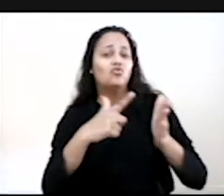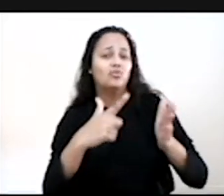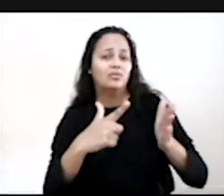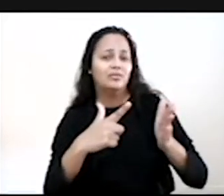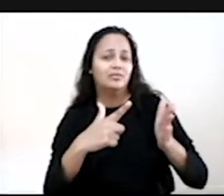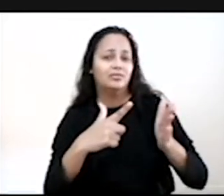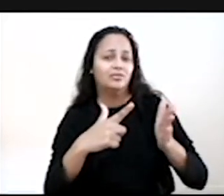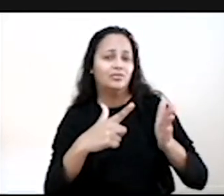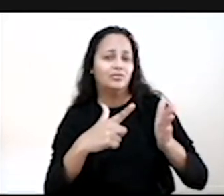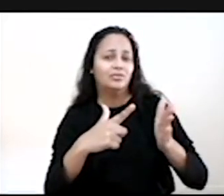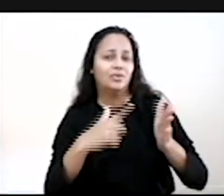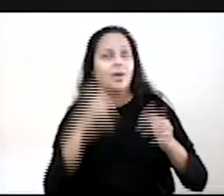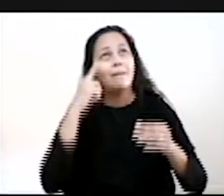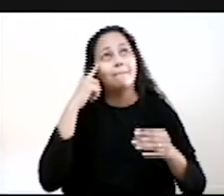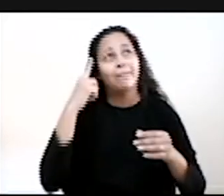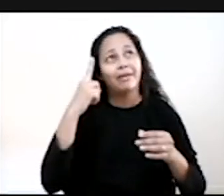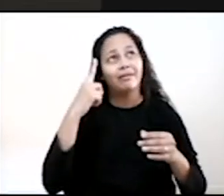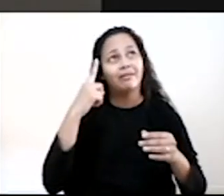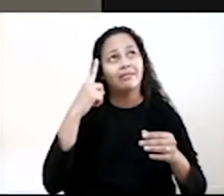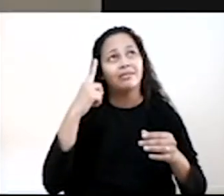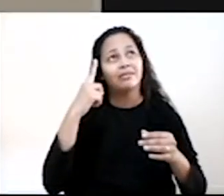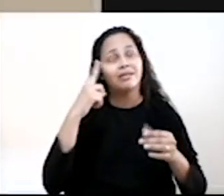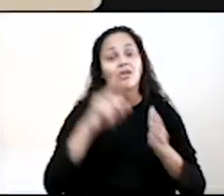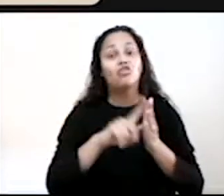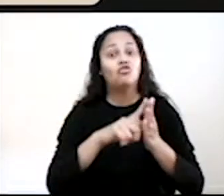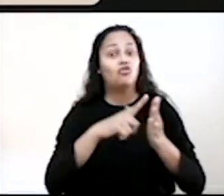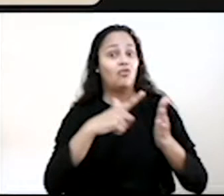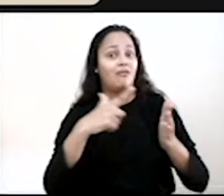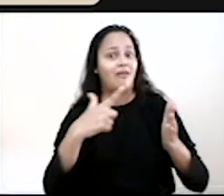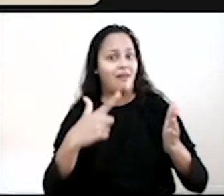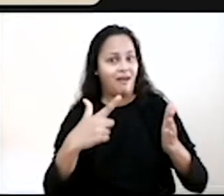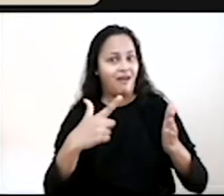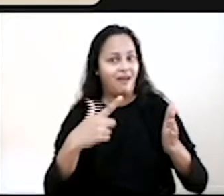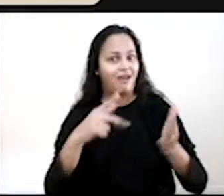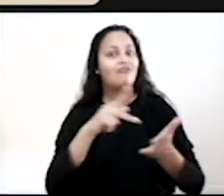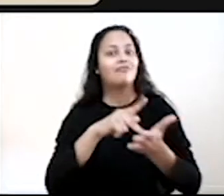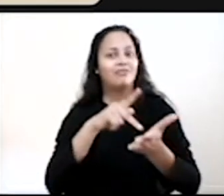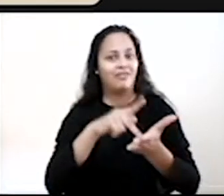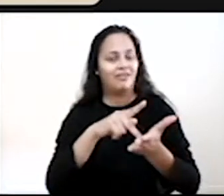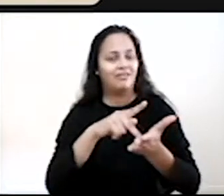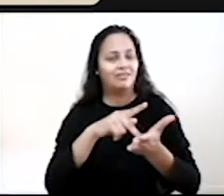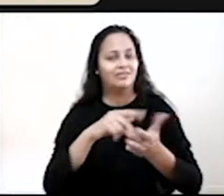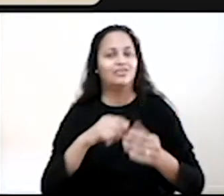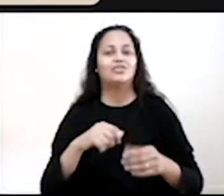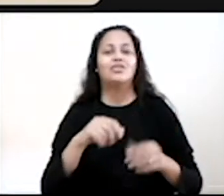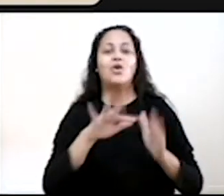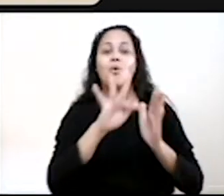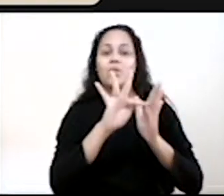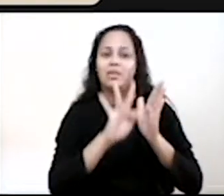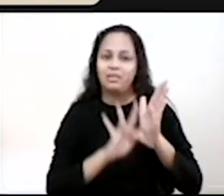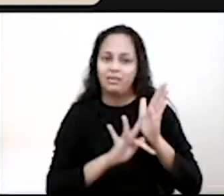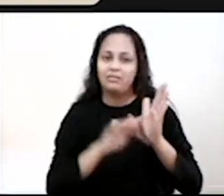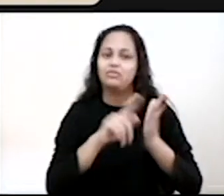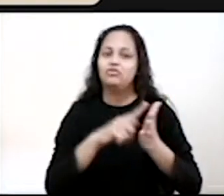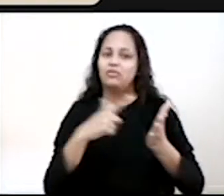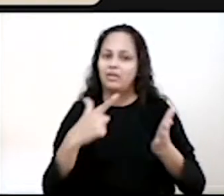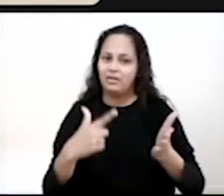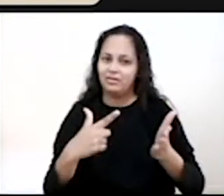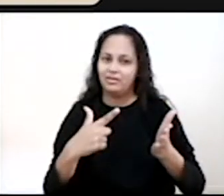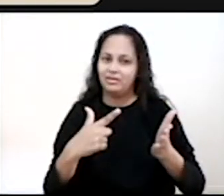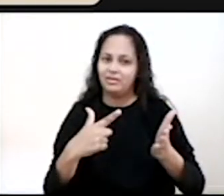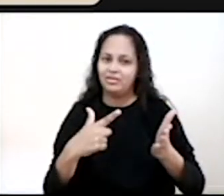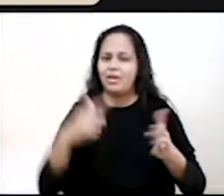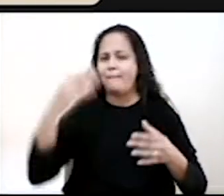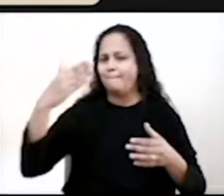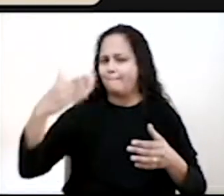que é justamente esse texto jornalístico. Pensa, jornalístico vem de jornal, isso? Então, o texto jornalístico